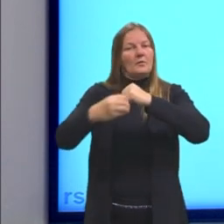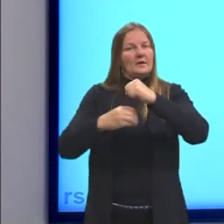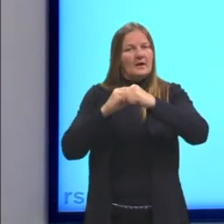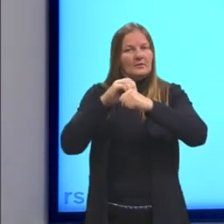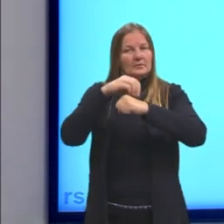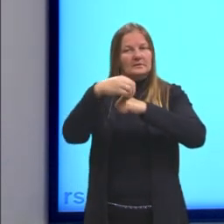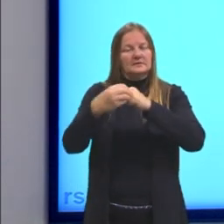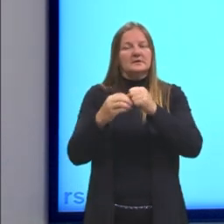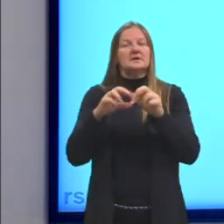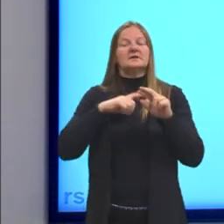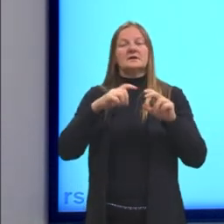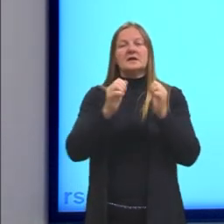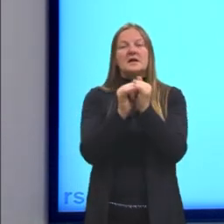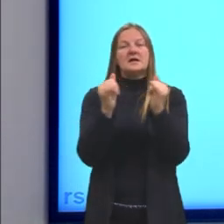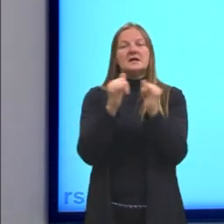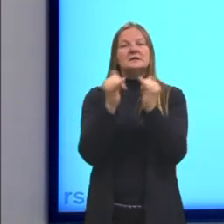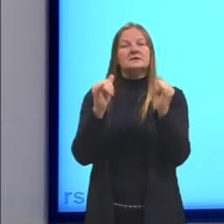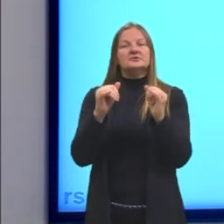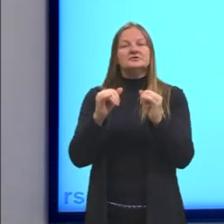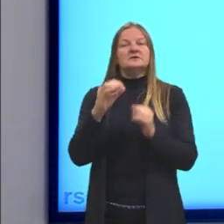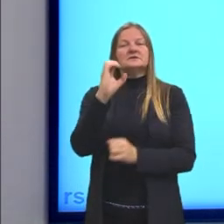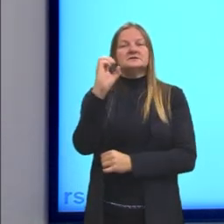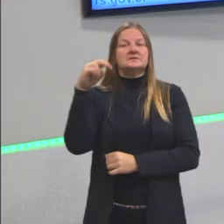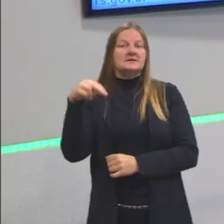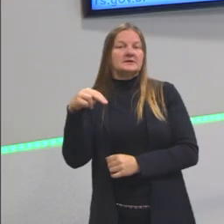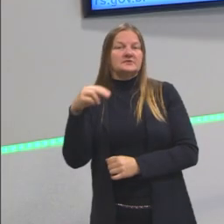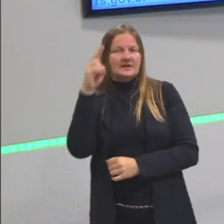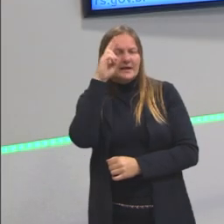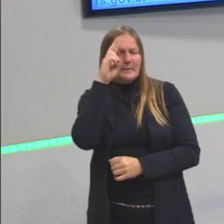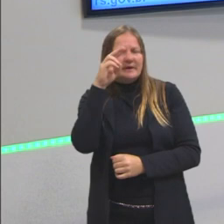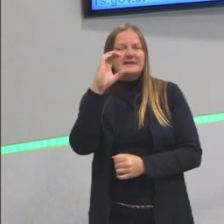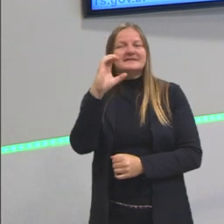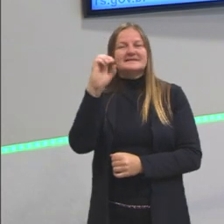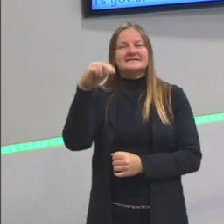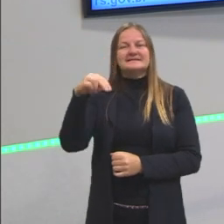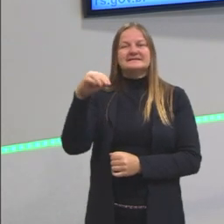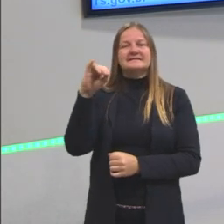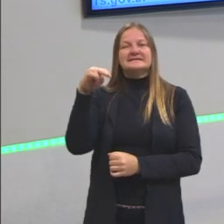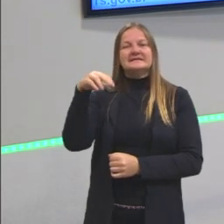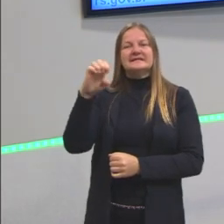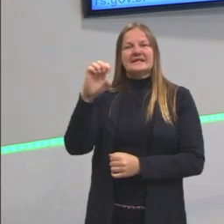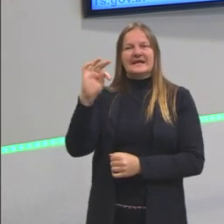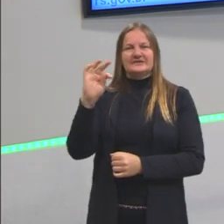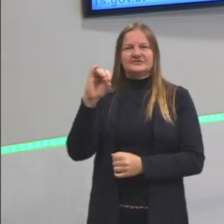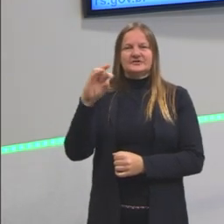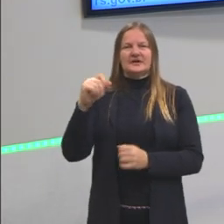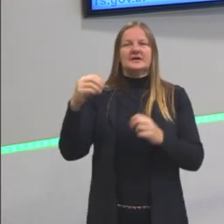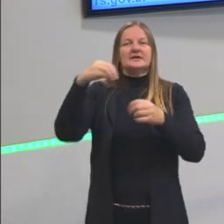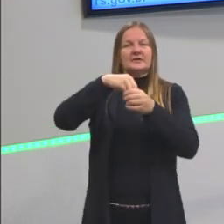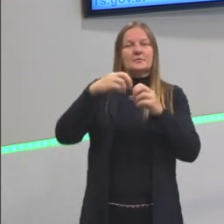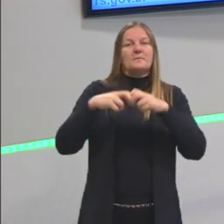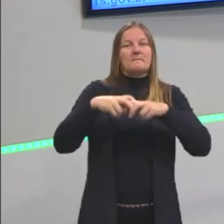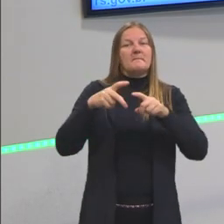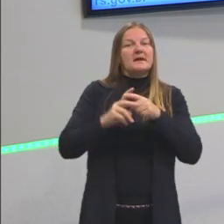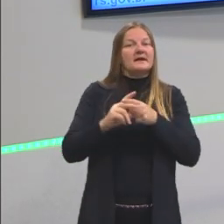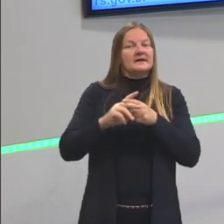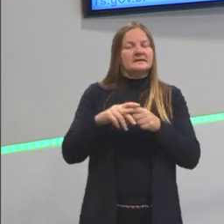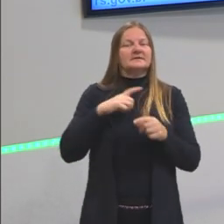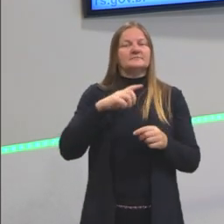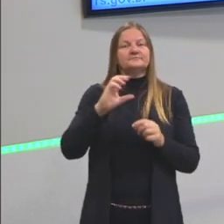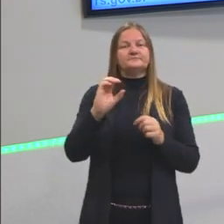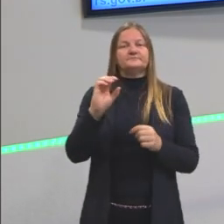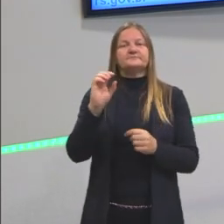possuem energia cinética. A gente já falou de energia cinética aqui, lá em mecânico. Aqui, ela acaba tendo